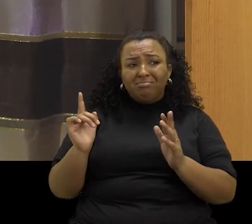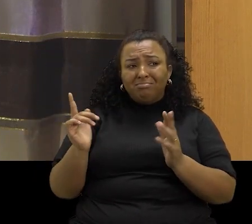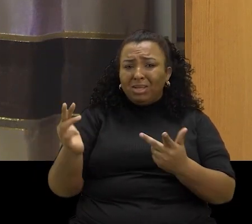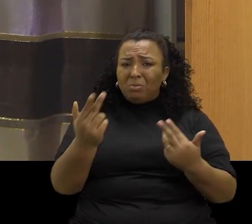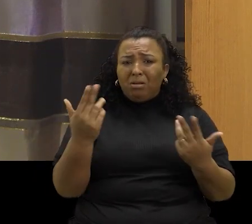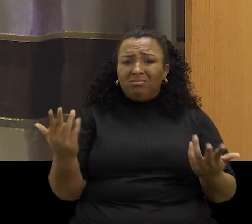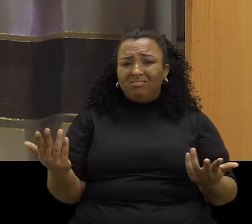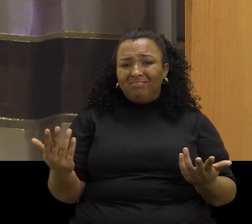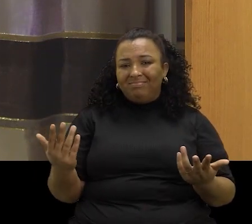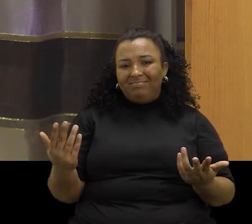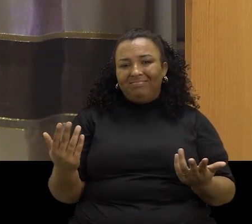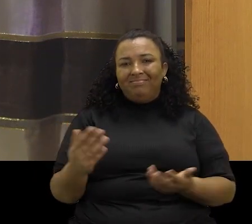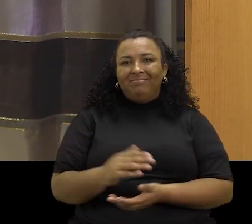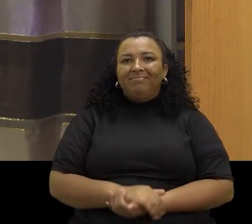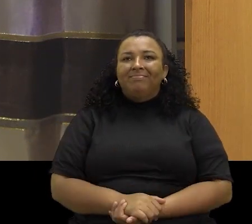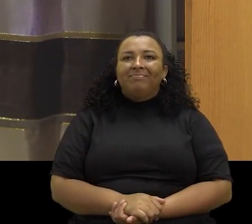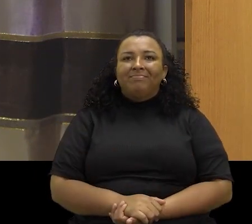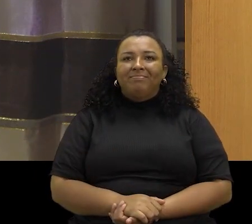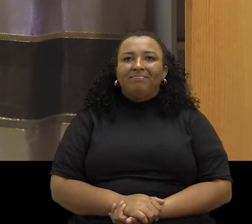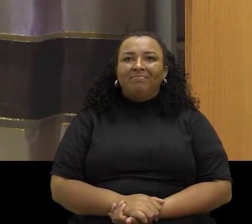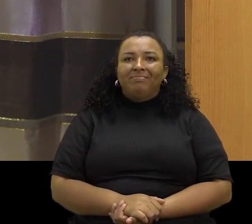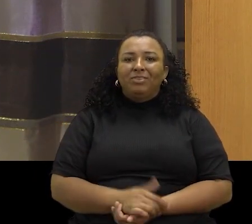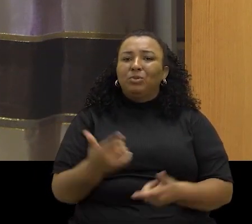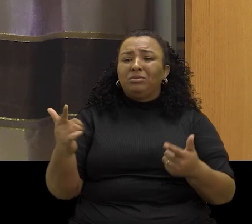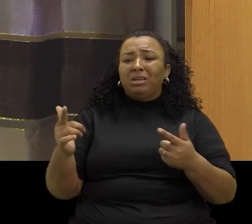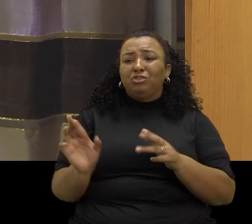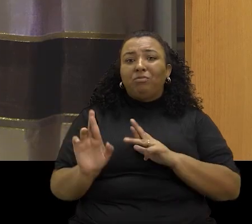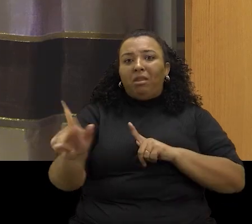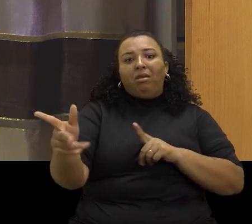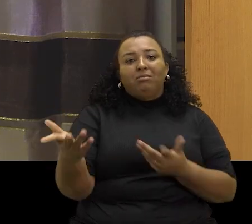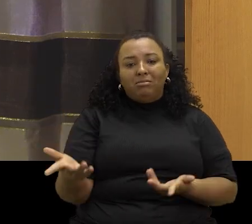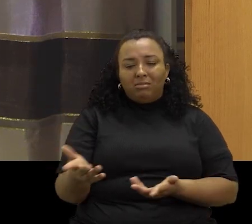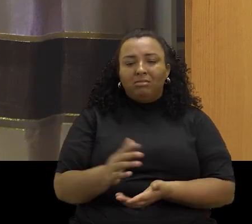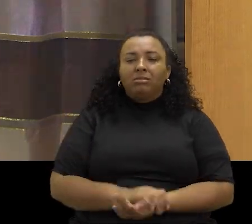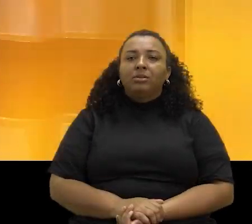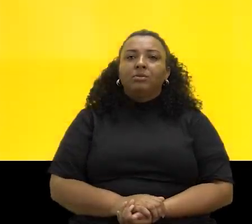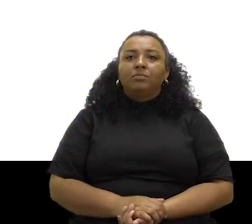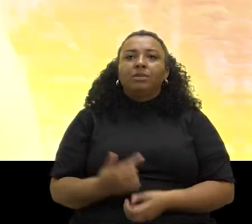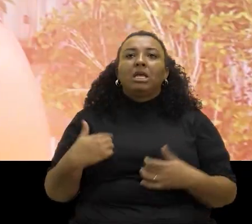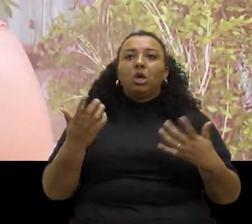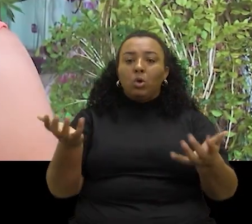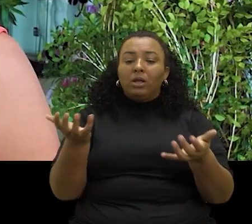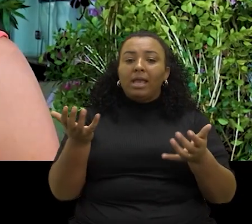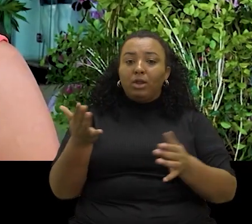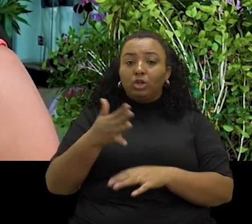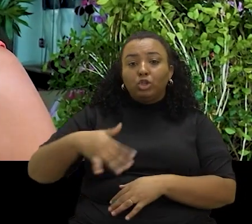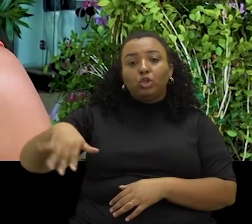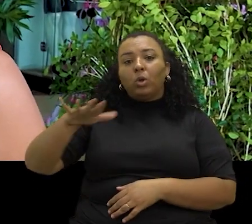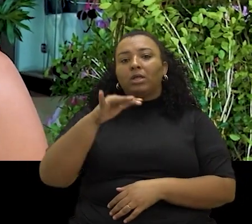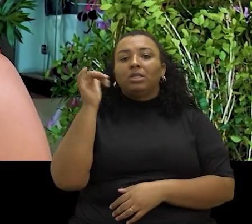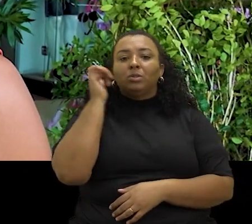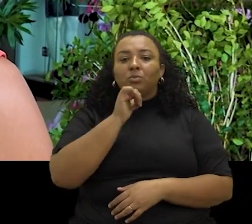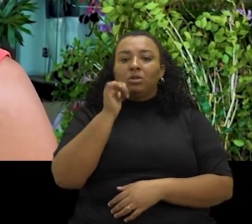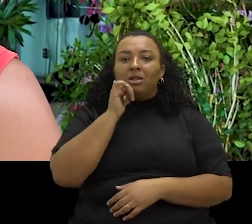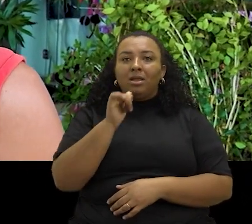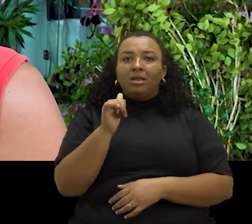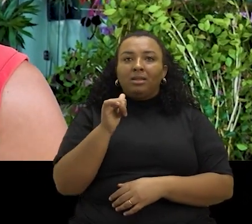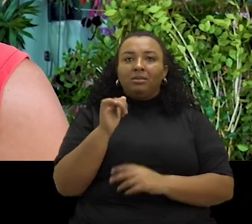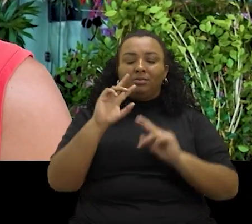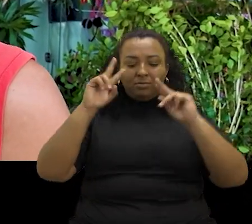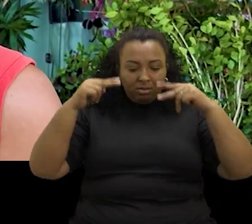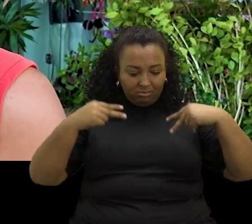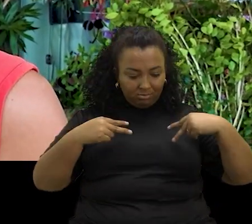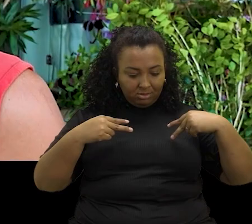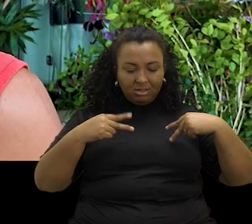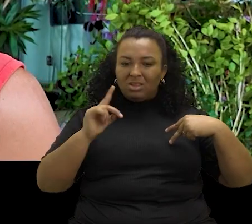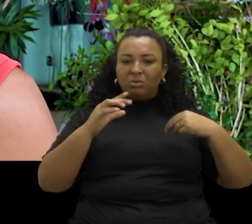Me tratem como tratariam outras pessoas, sabe? Que não tem essa diversidade de gênero. Quero que todas as mulheres se olham